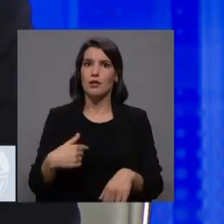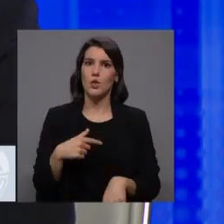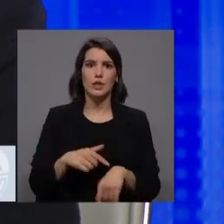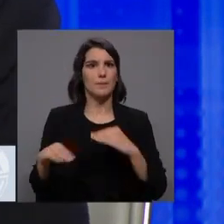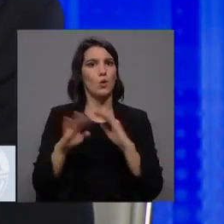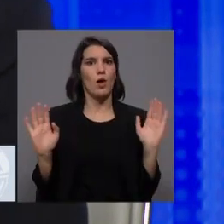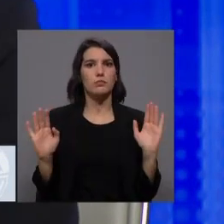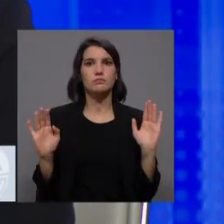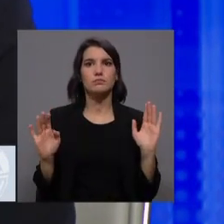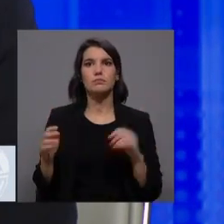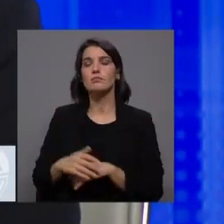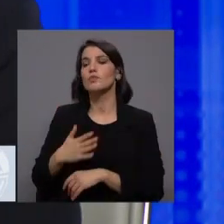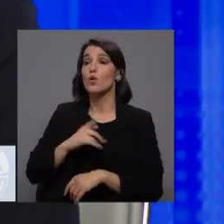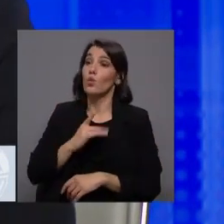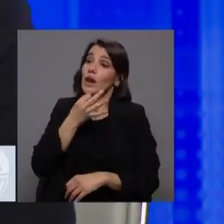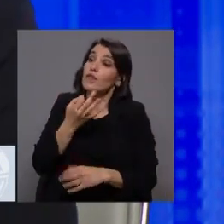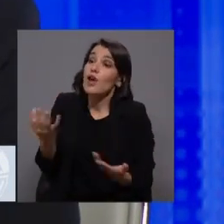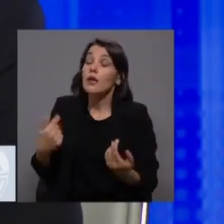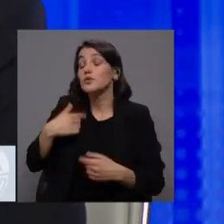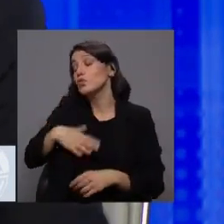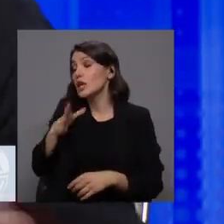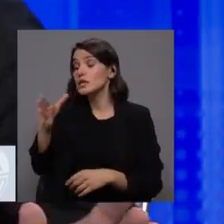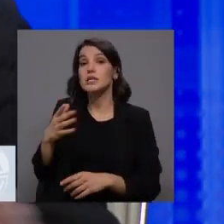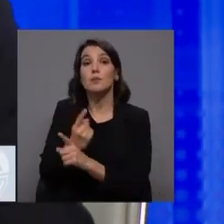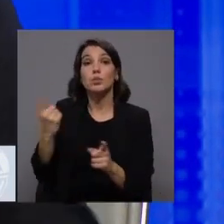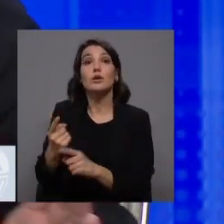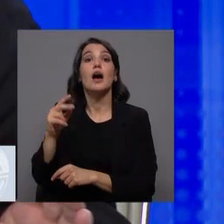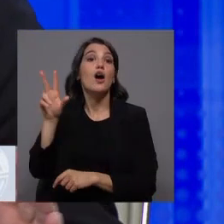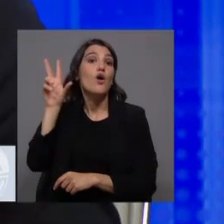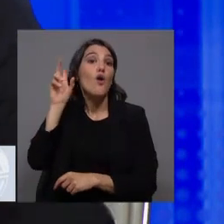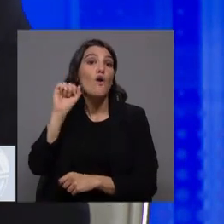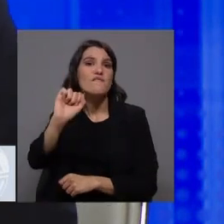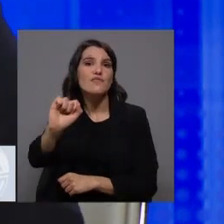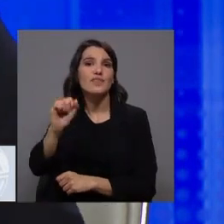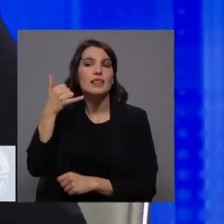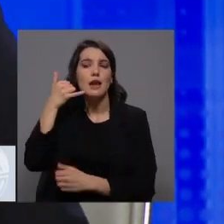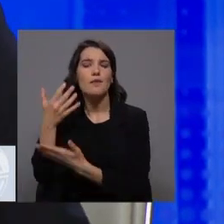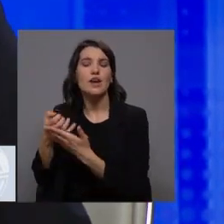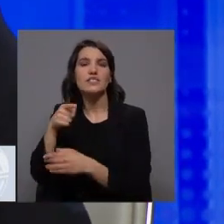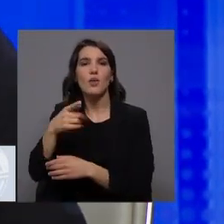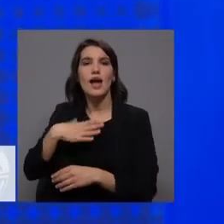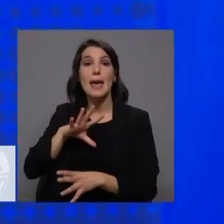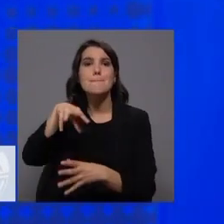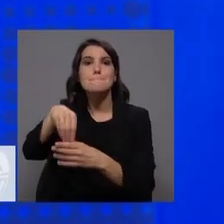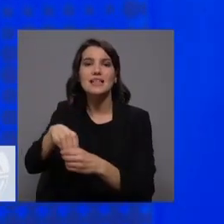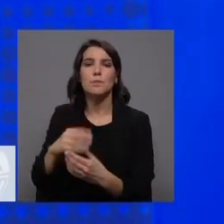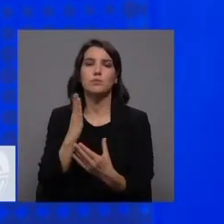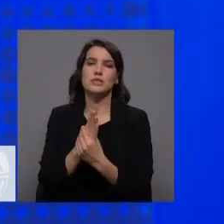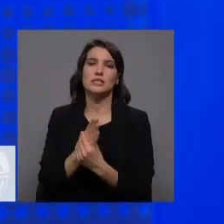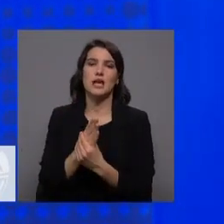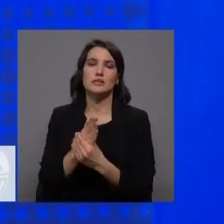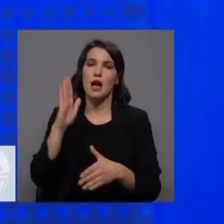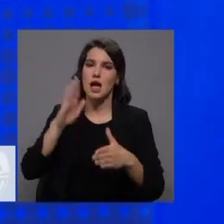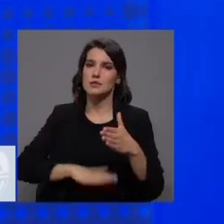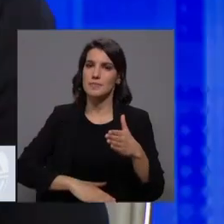penso Sr. do Primeiro-Ministro. Eu sei que sequer não me querem deixar de dizer isto. E há escutas suas, por todo o lado, a tentar interferir no processo Casapia. E isso não é muito bonito. Também